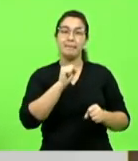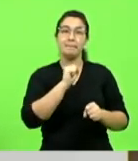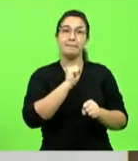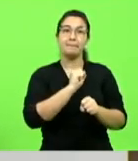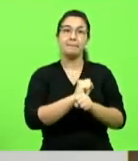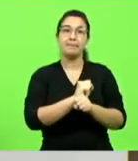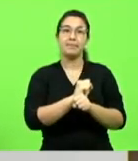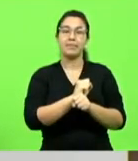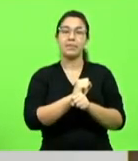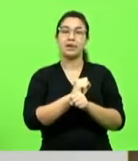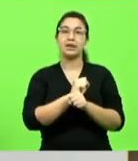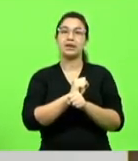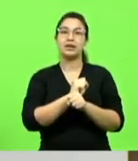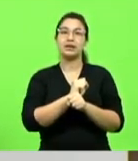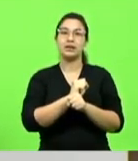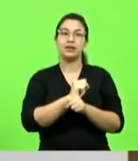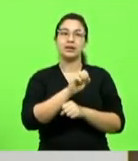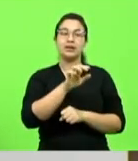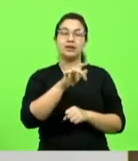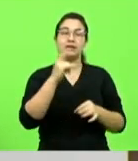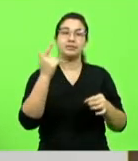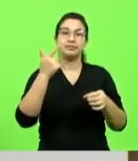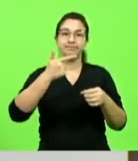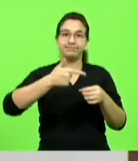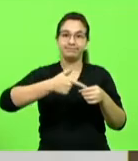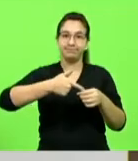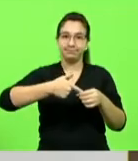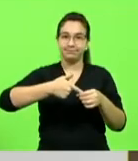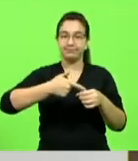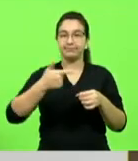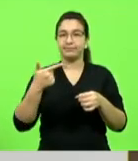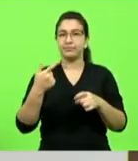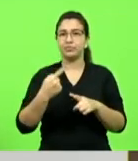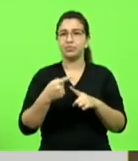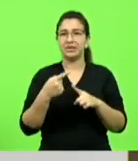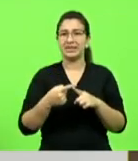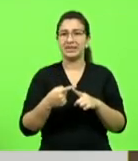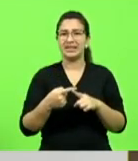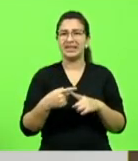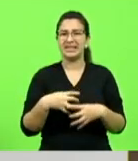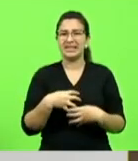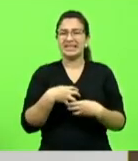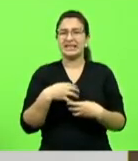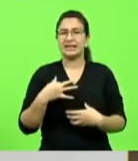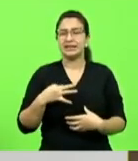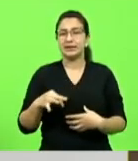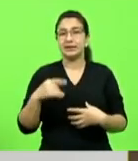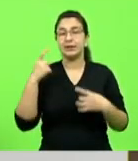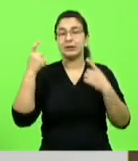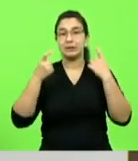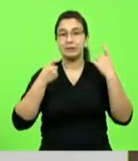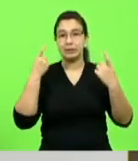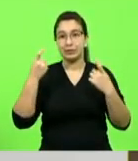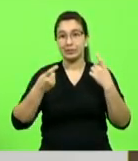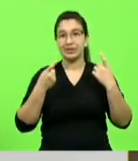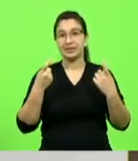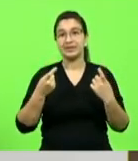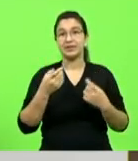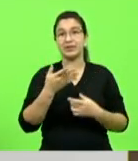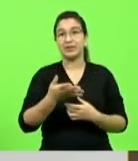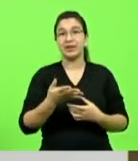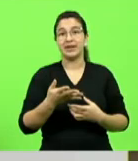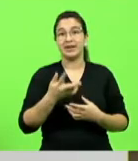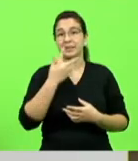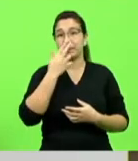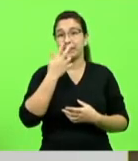combustível se existe realmente porque ele causa uma dor tão grande nele uma preocupação o fato de ele ter que deixar um rim ali para